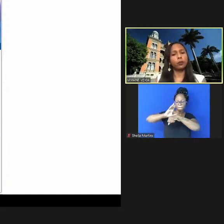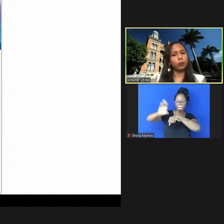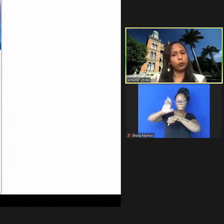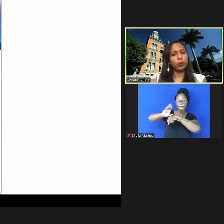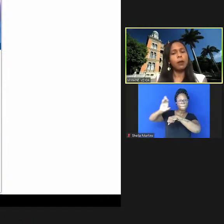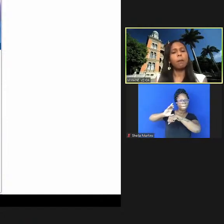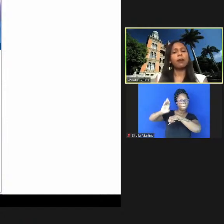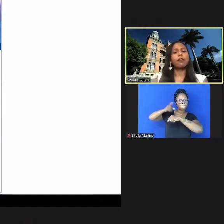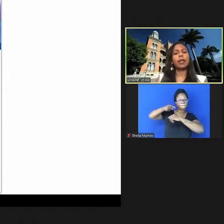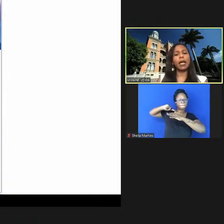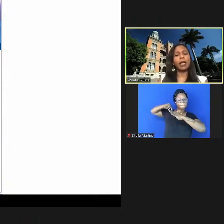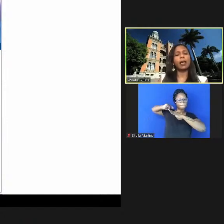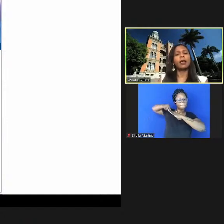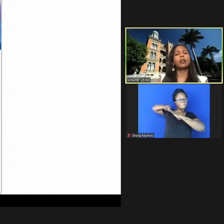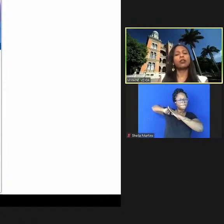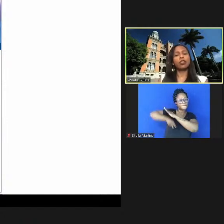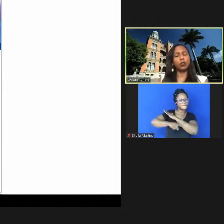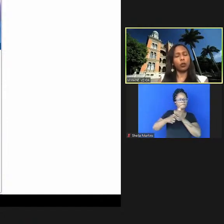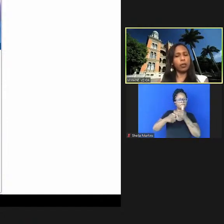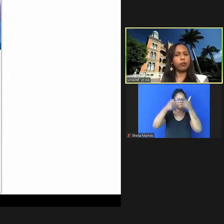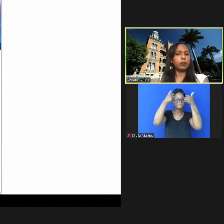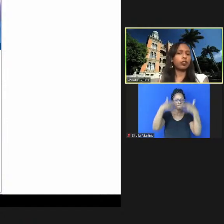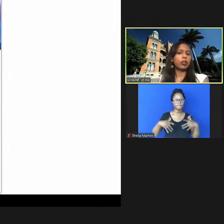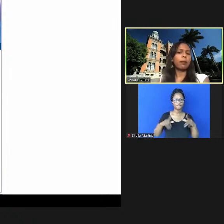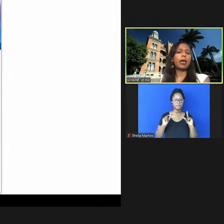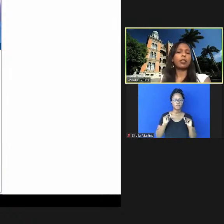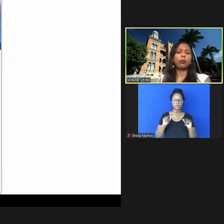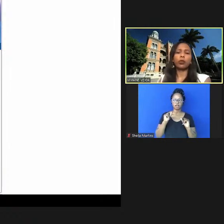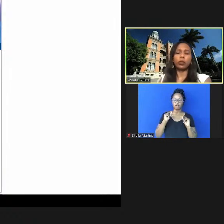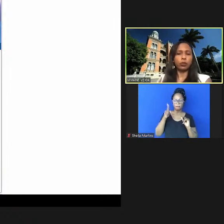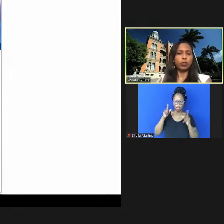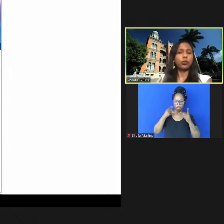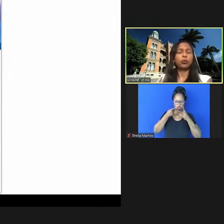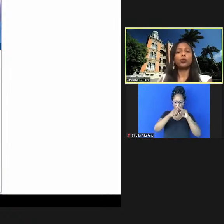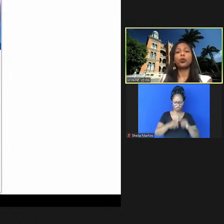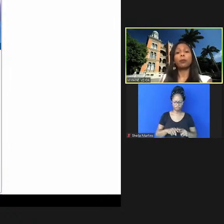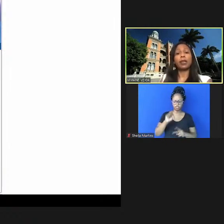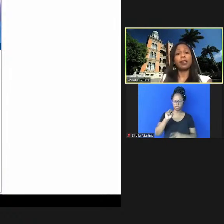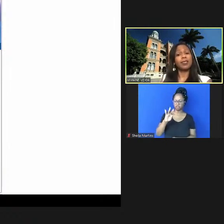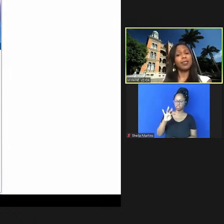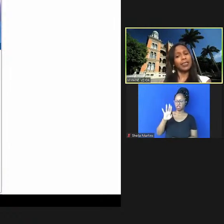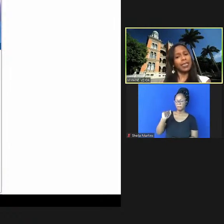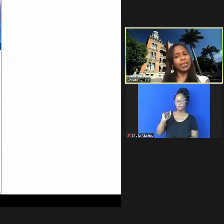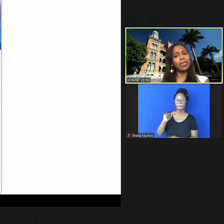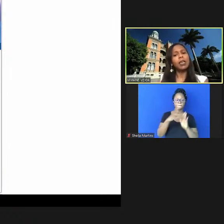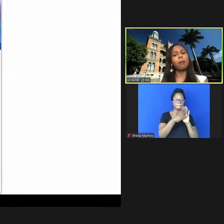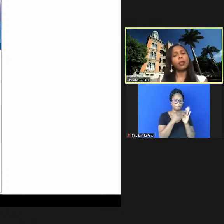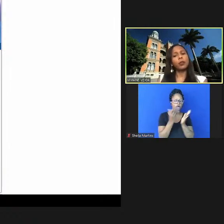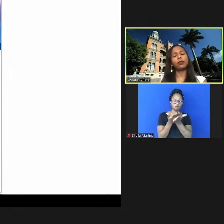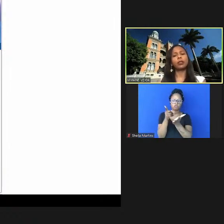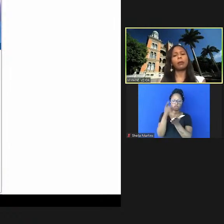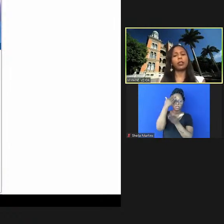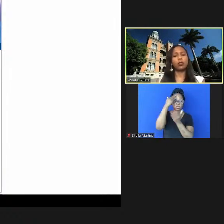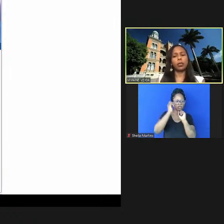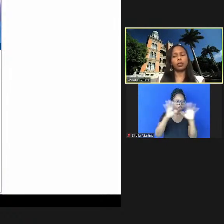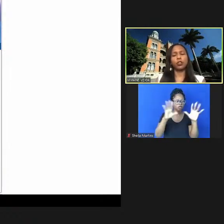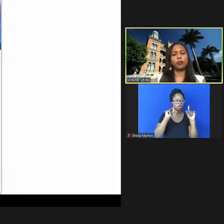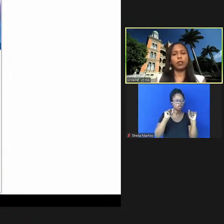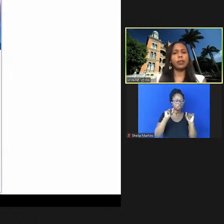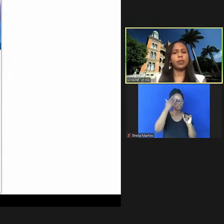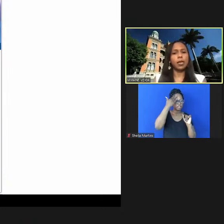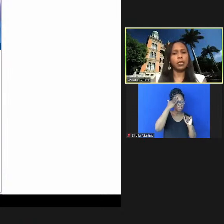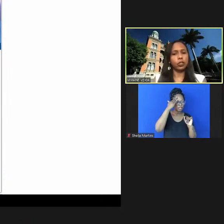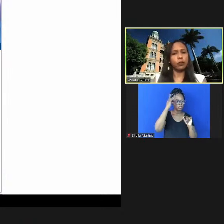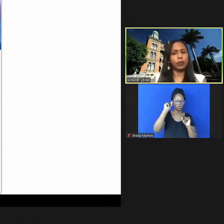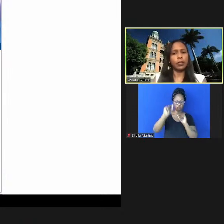profundo para falar sobre revisão sistemática modelos de estudo para eles entenderem mais profundamente sobre essas